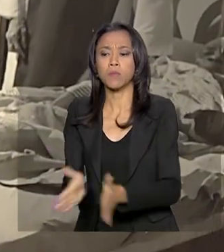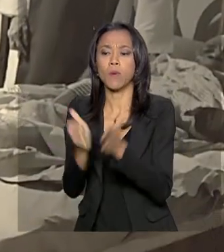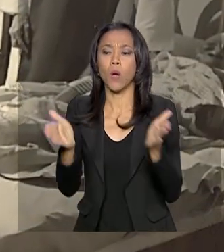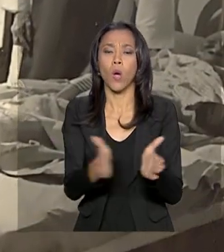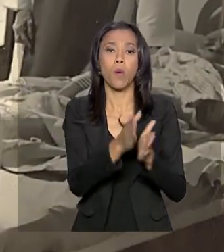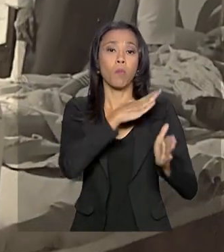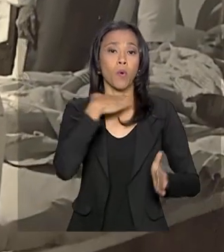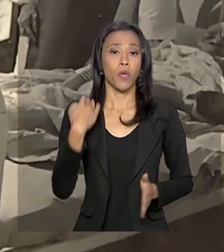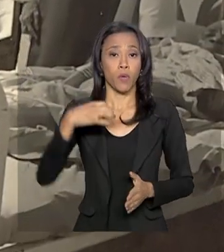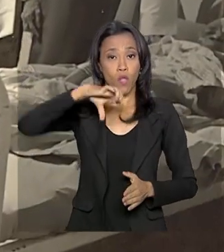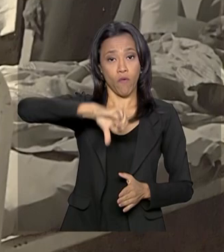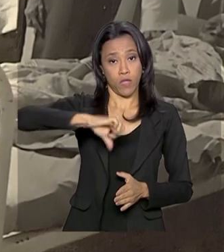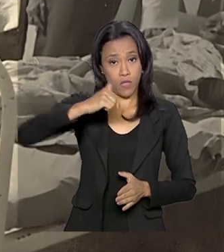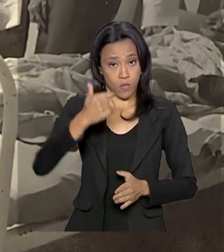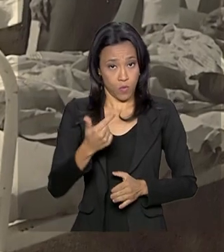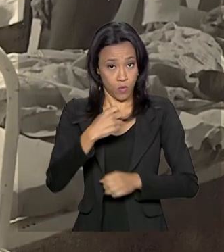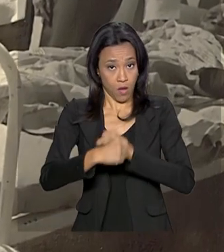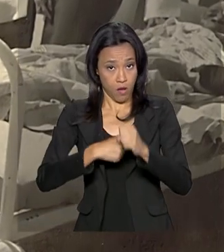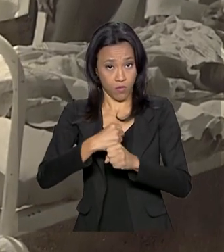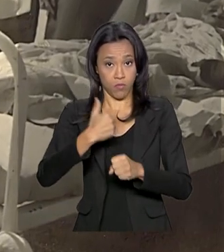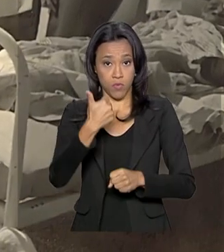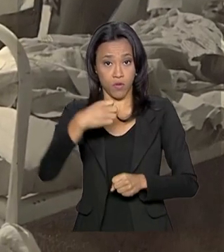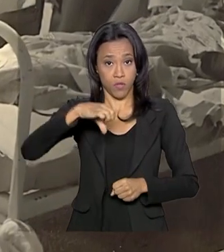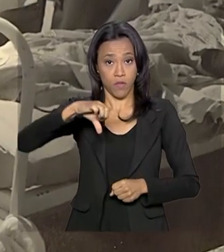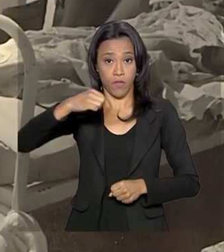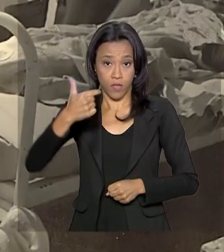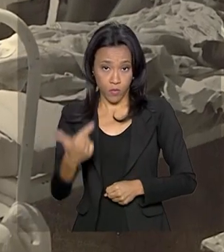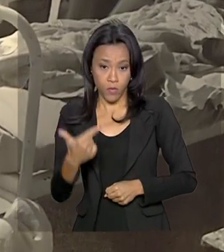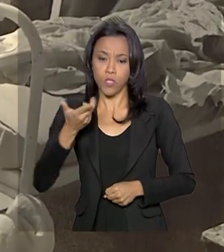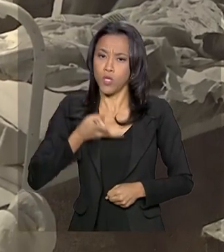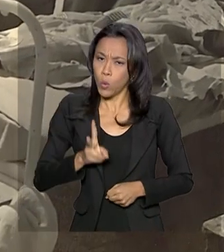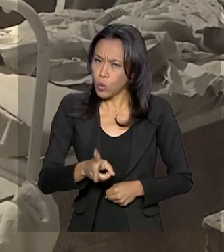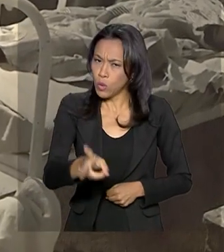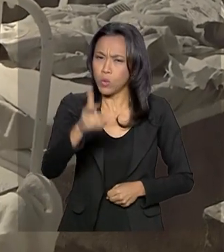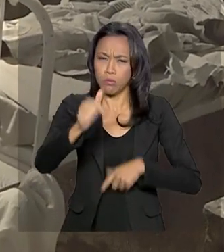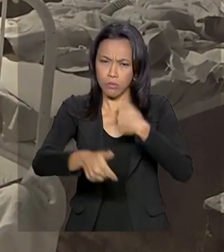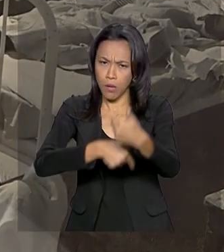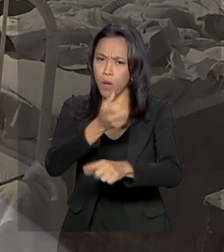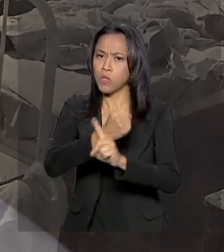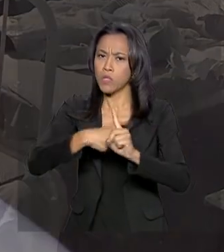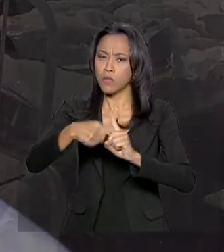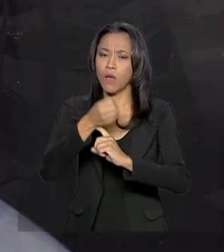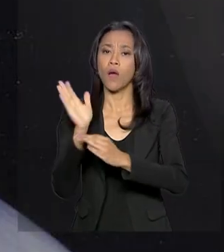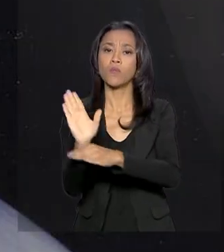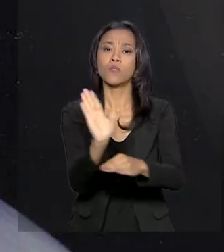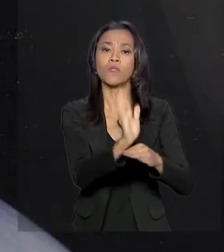1992 e suas obras sociais permanecem ajudando os mais pobres.